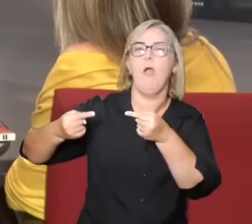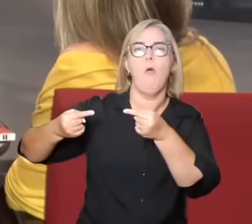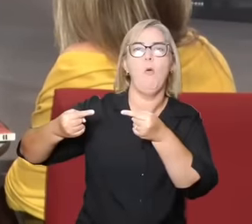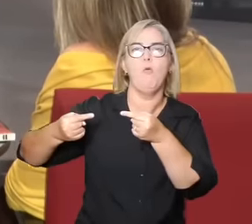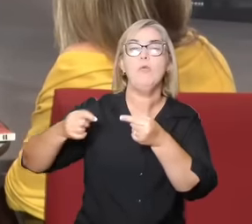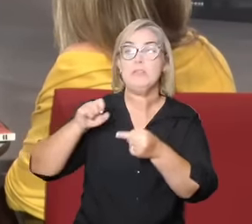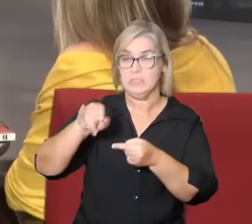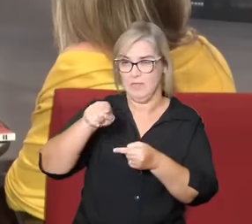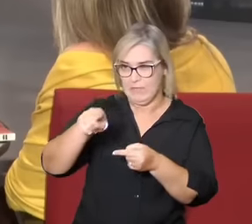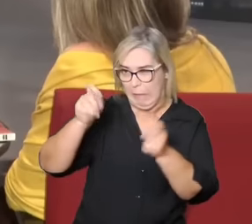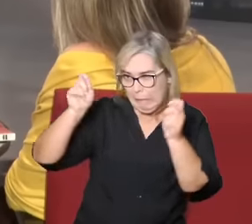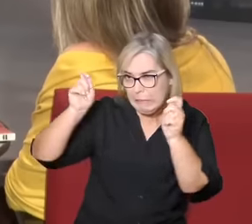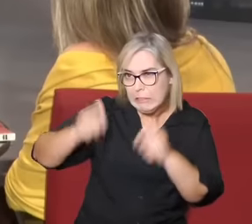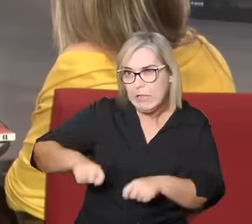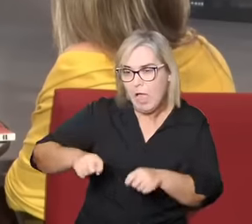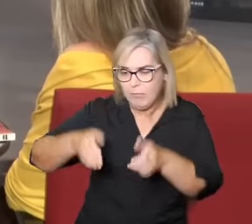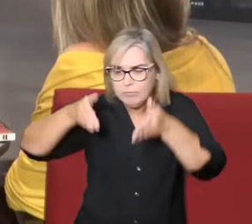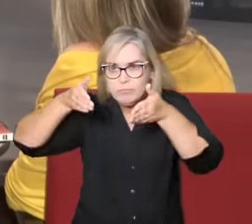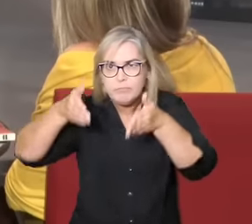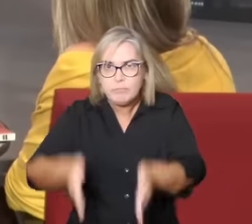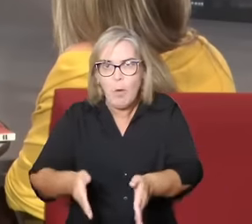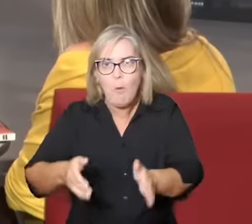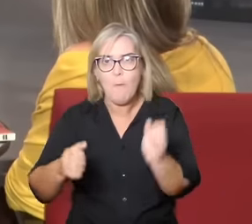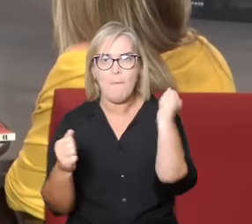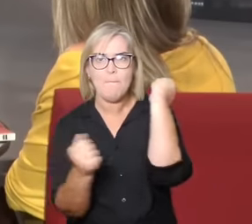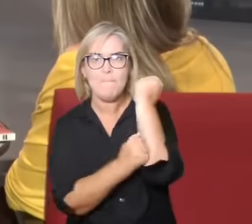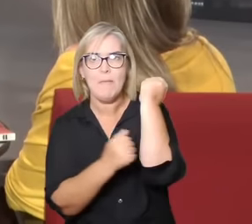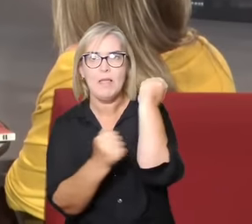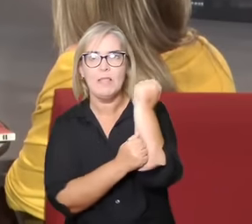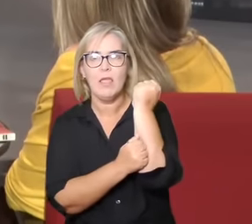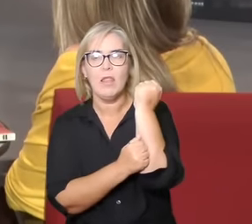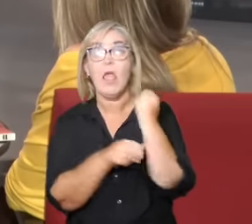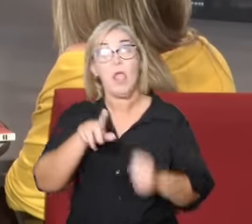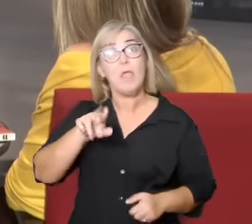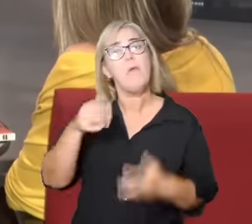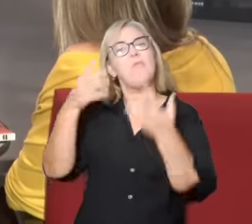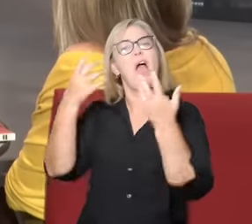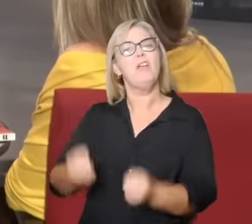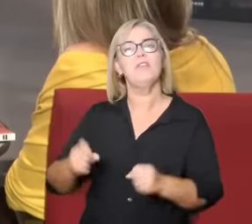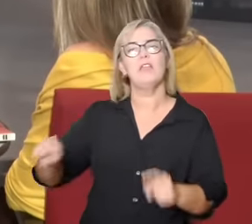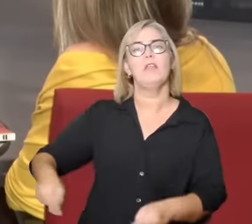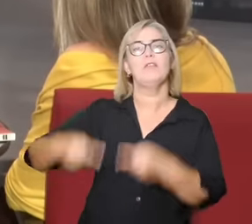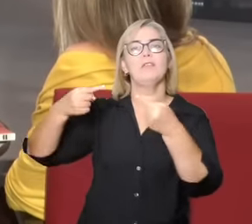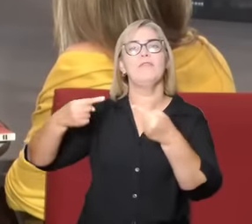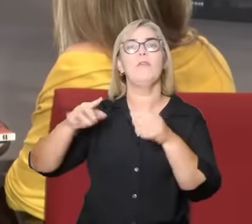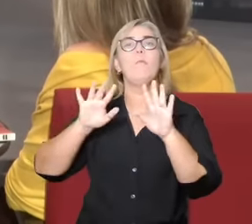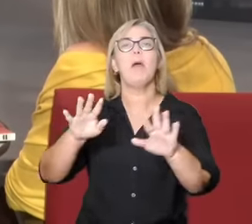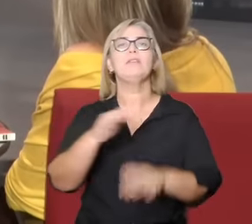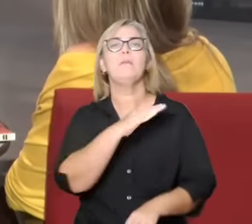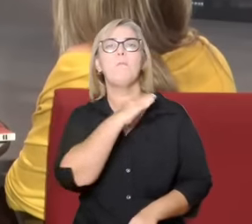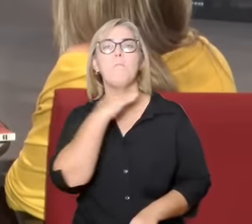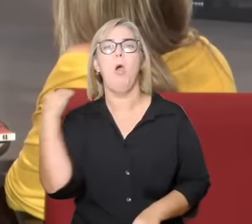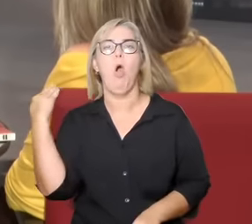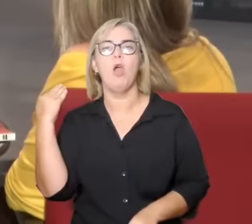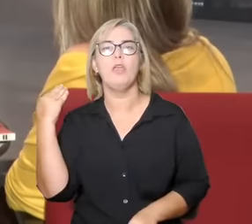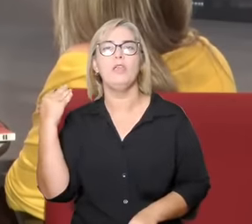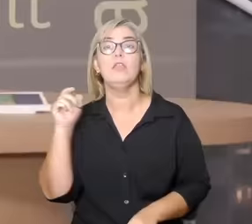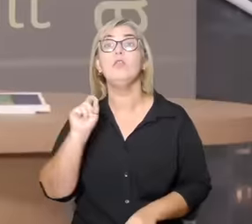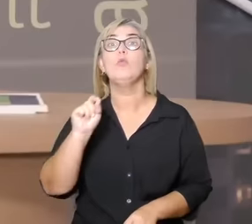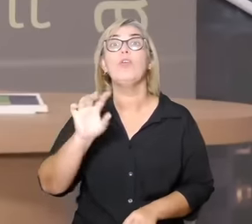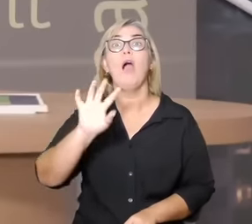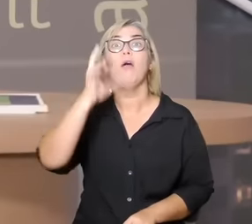espaço de madeira, e ele aceita esse desafio, ele é morto e ele é picotado, ele é cortado,